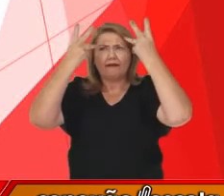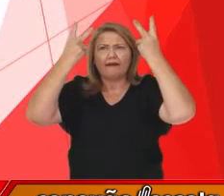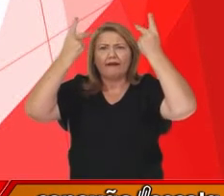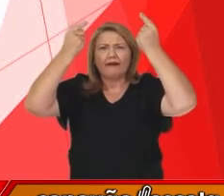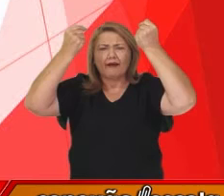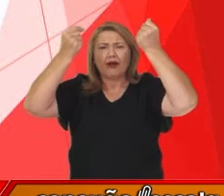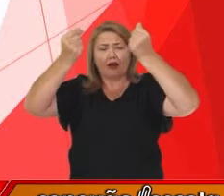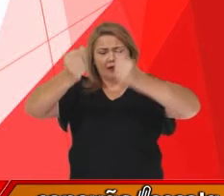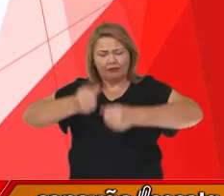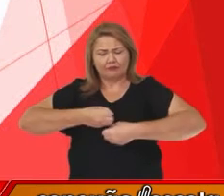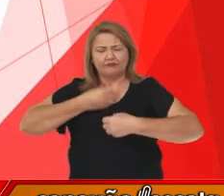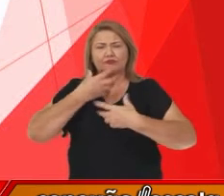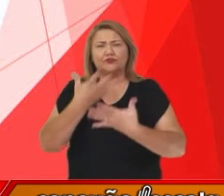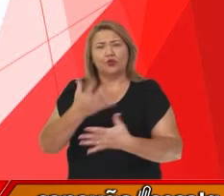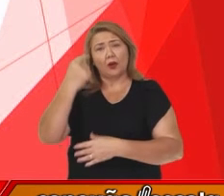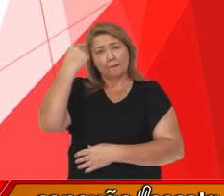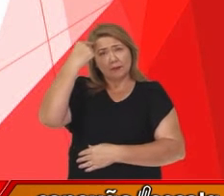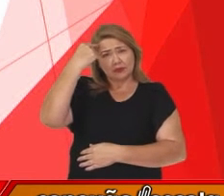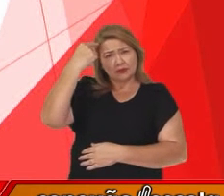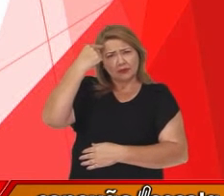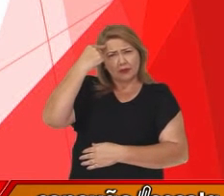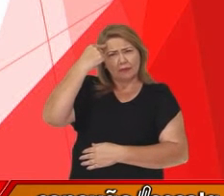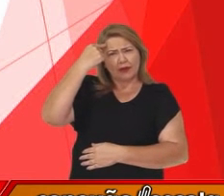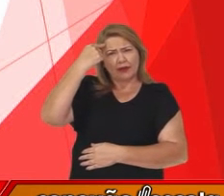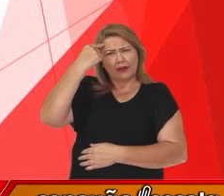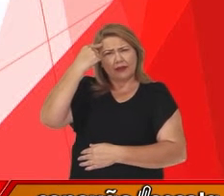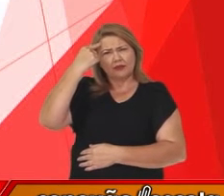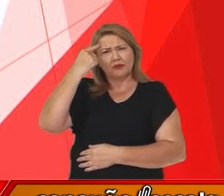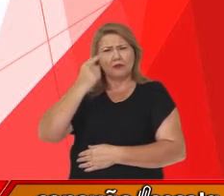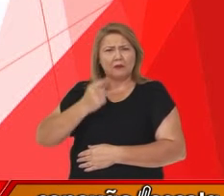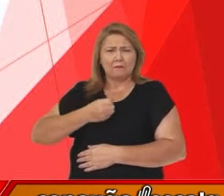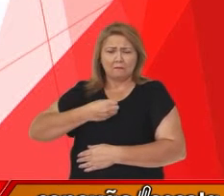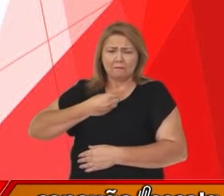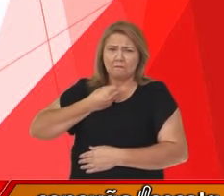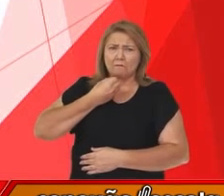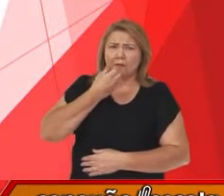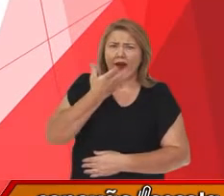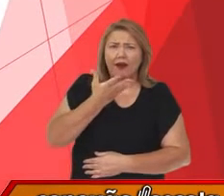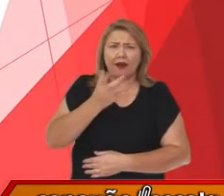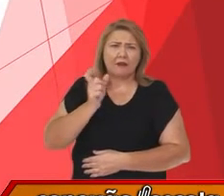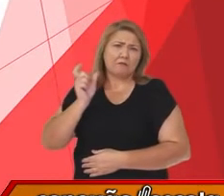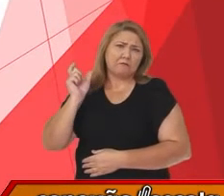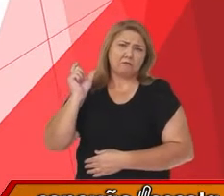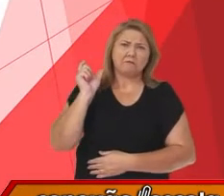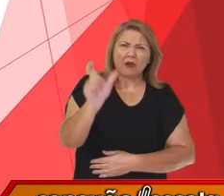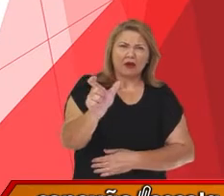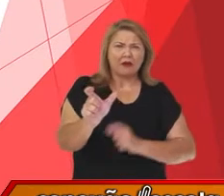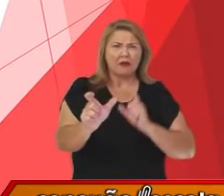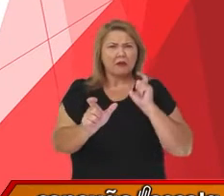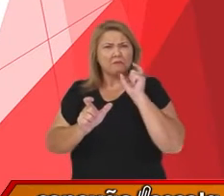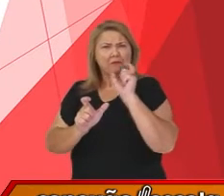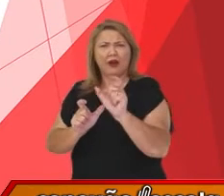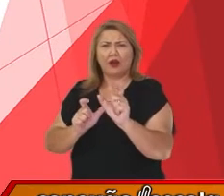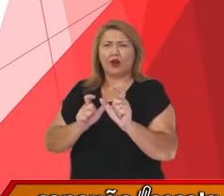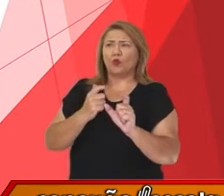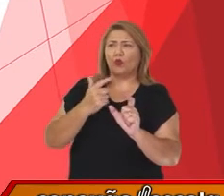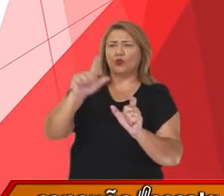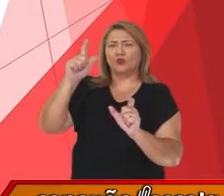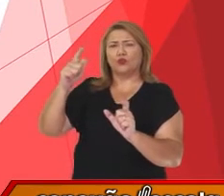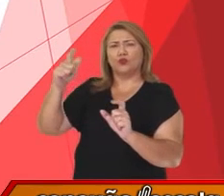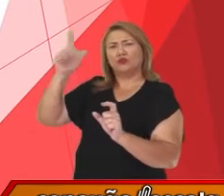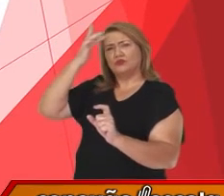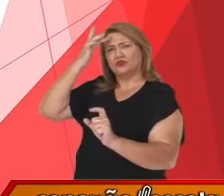Ou seja, o pensamento só se torna discurso de ódio quando é comunicado a outras pessoas.